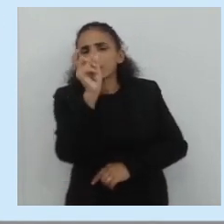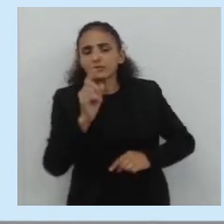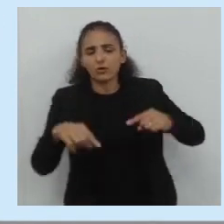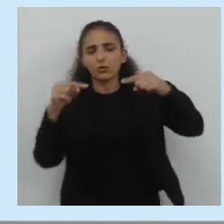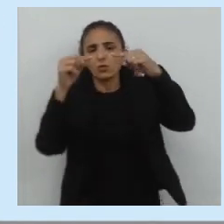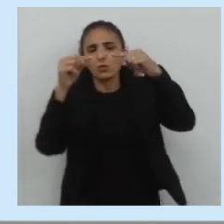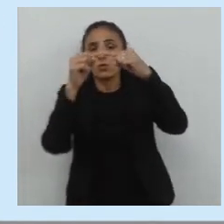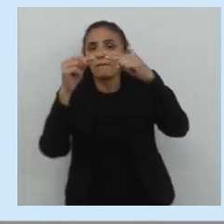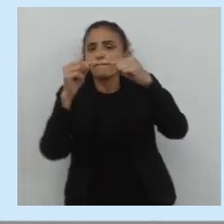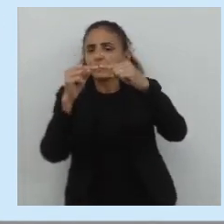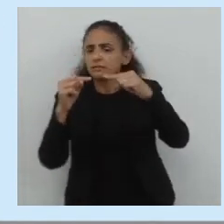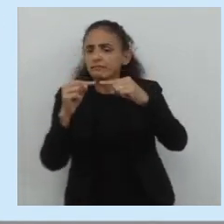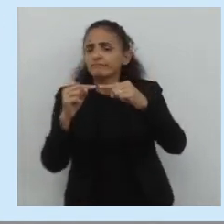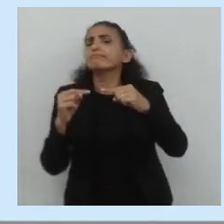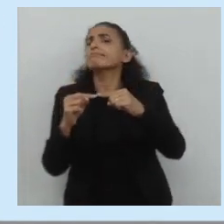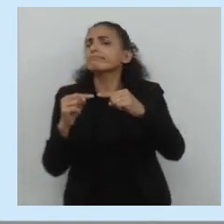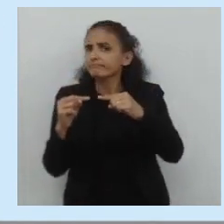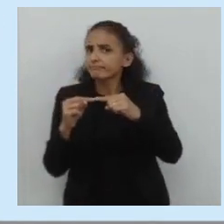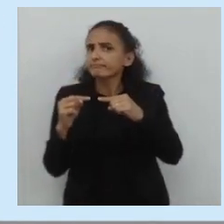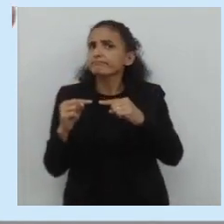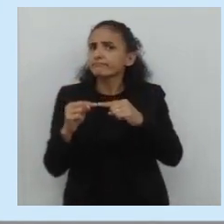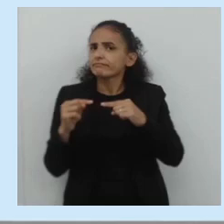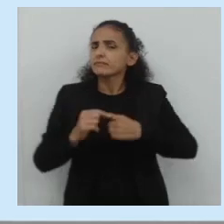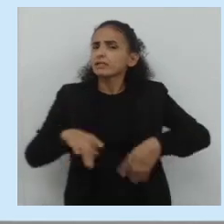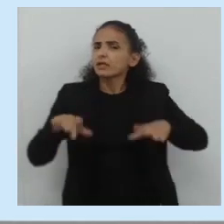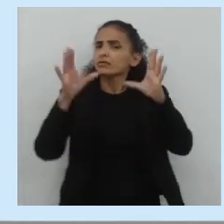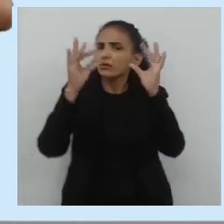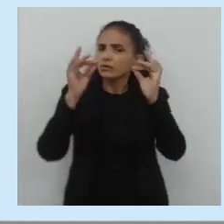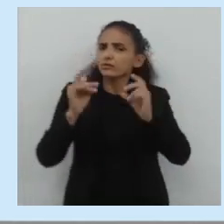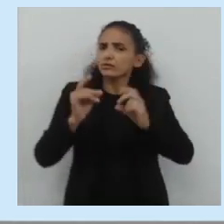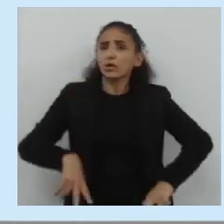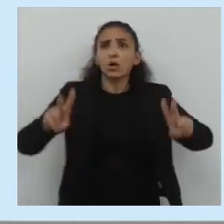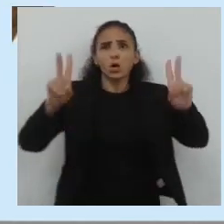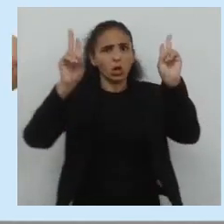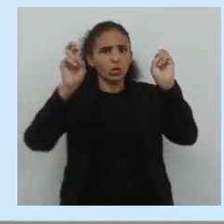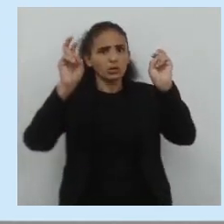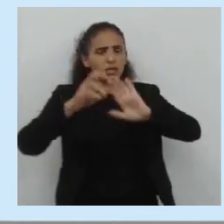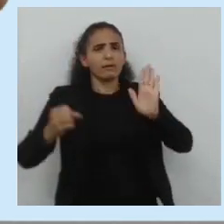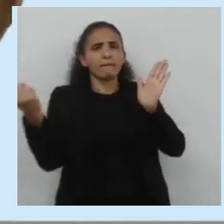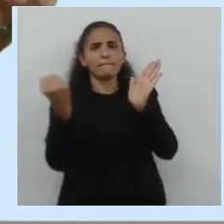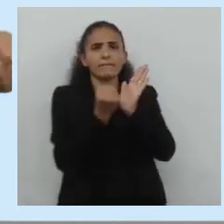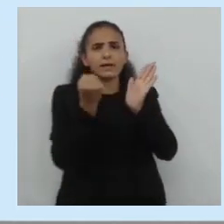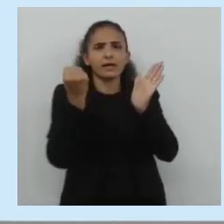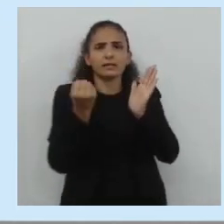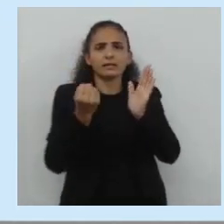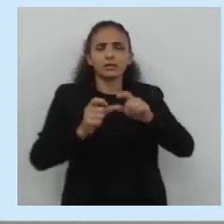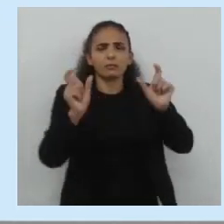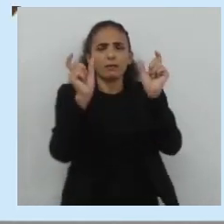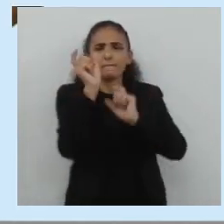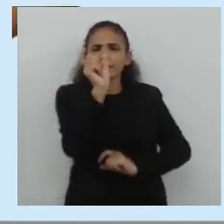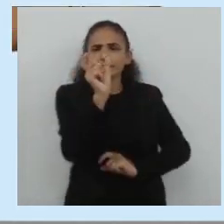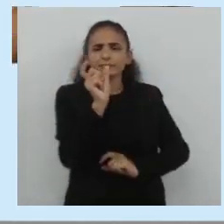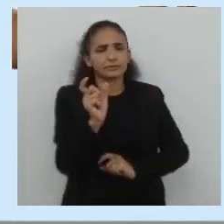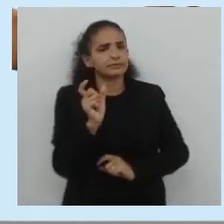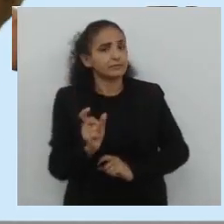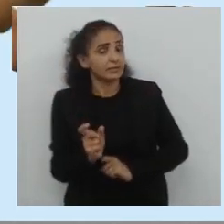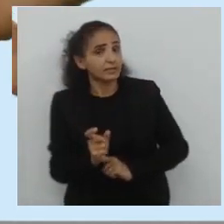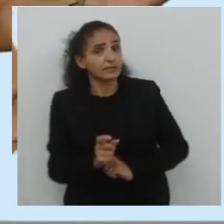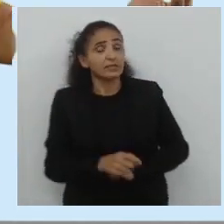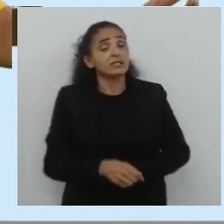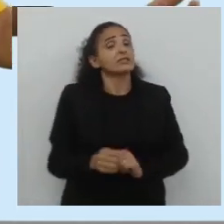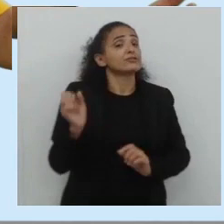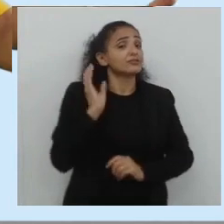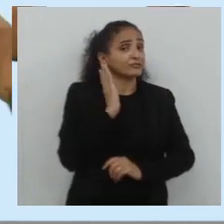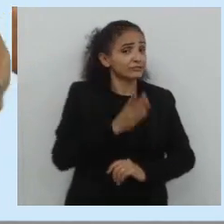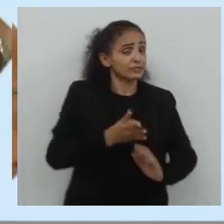amarradas pela ideia, a ideia do show, o título marca, iria a própria seleção das palavras. Já